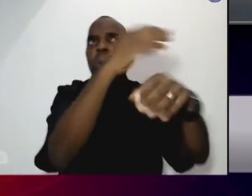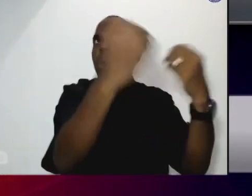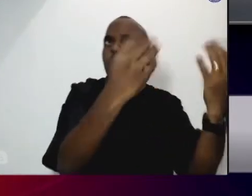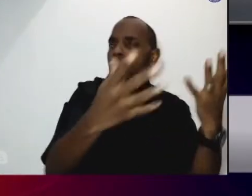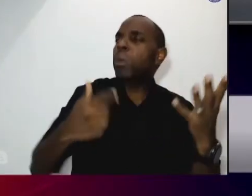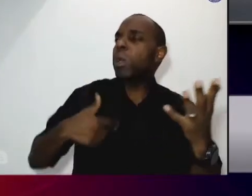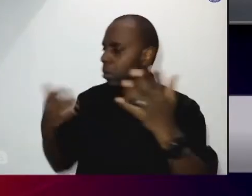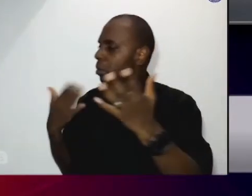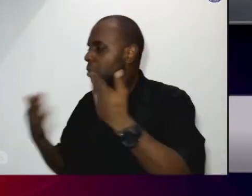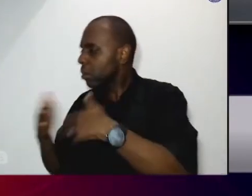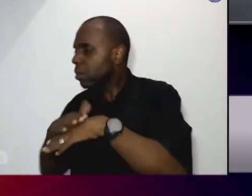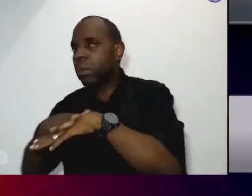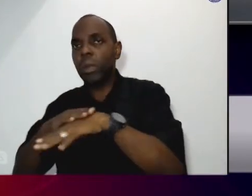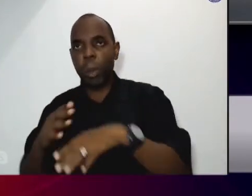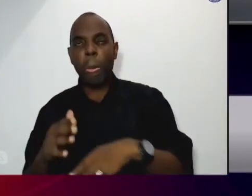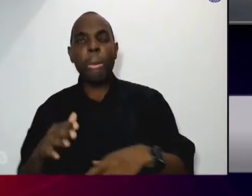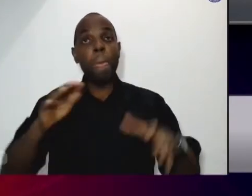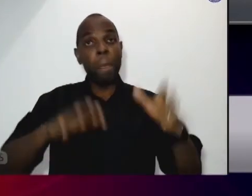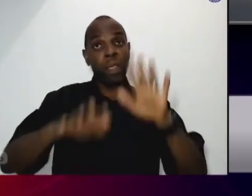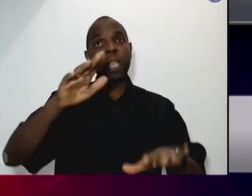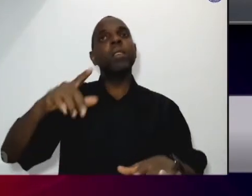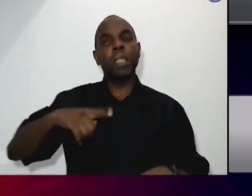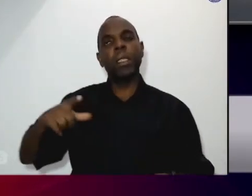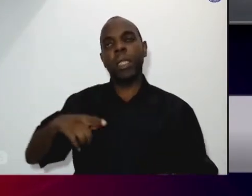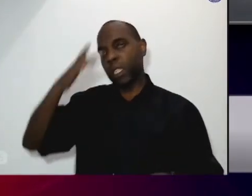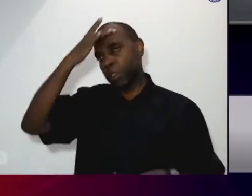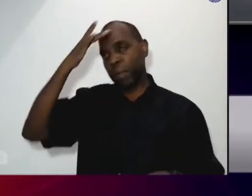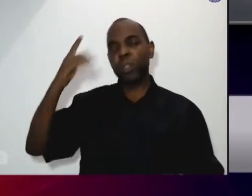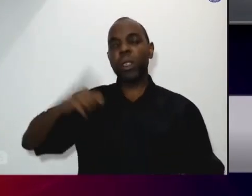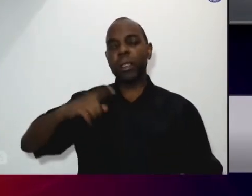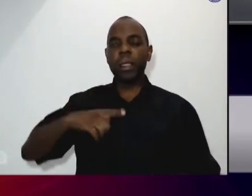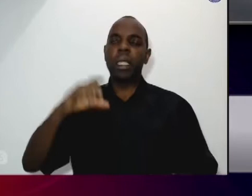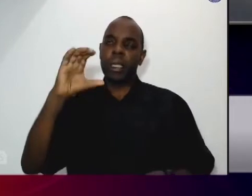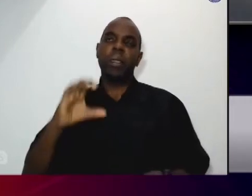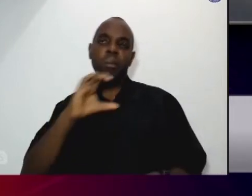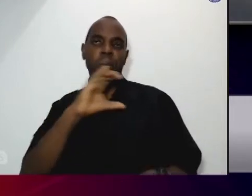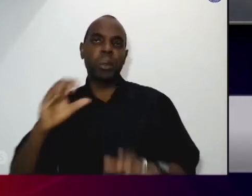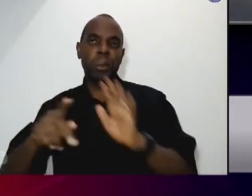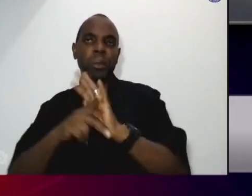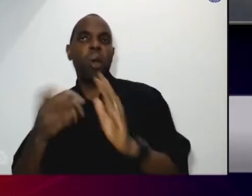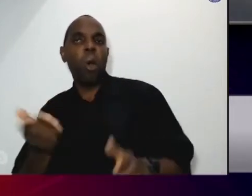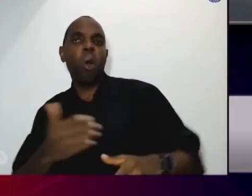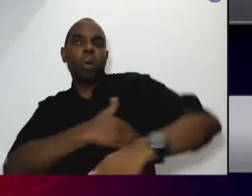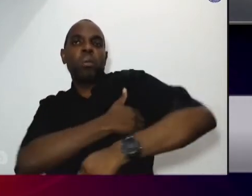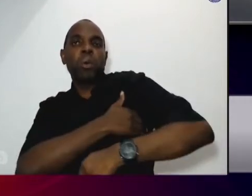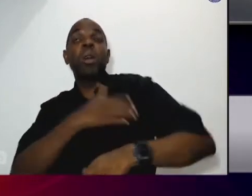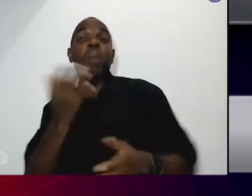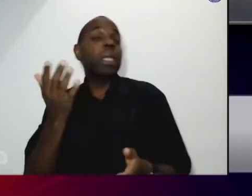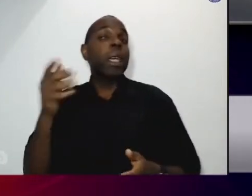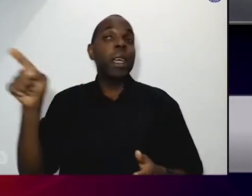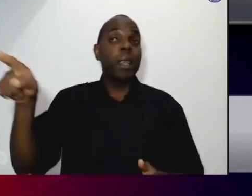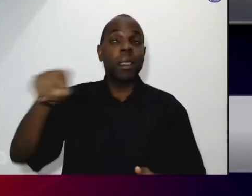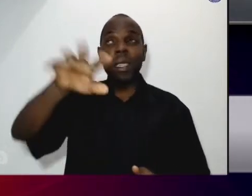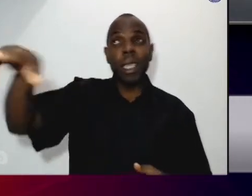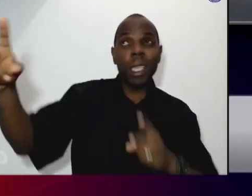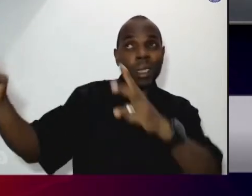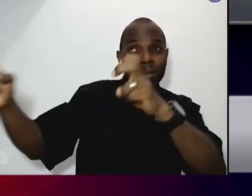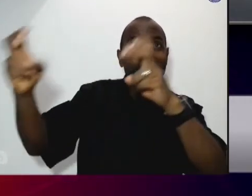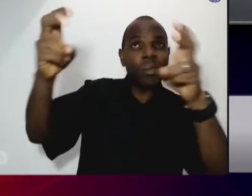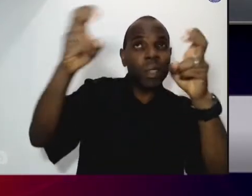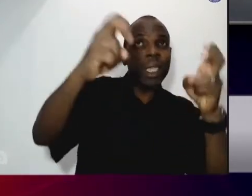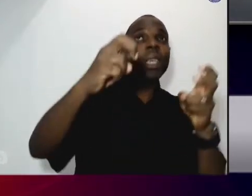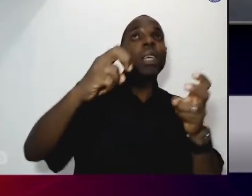fé está ali mas está muito aquém da realidade que está acontecendo na comunidade e nós ali nós impulsionamos nós